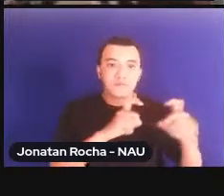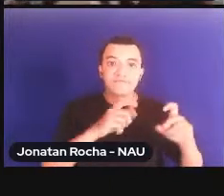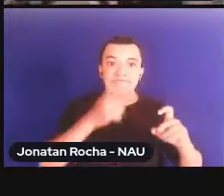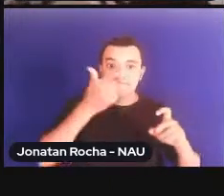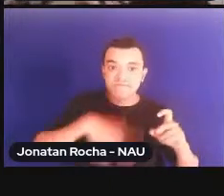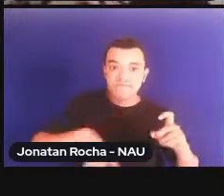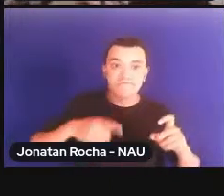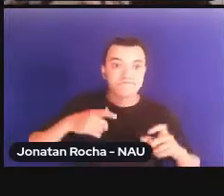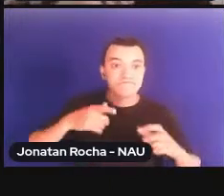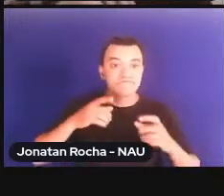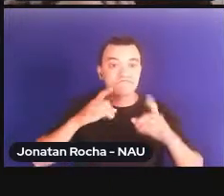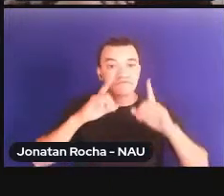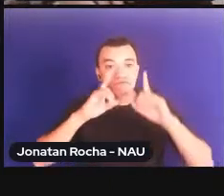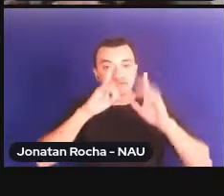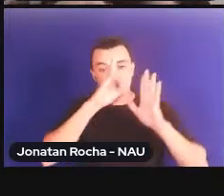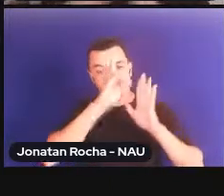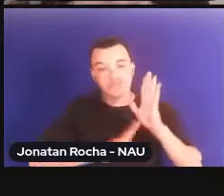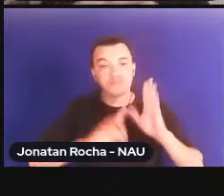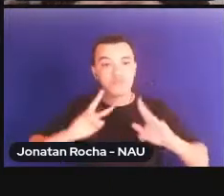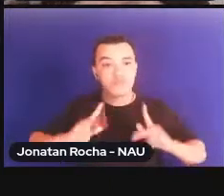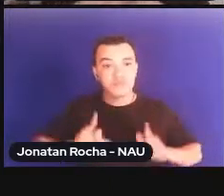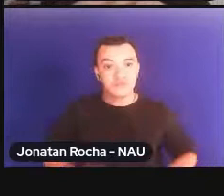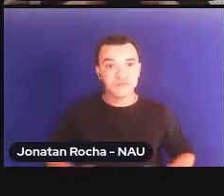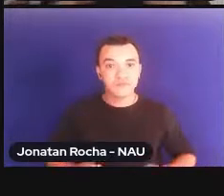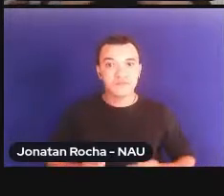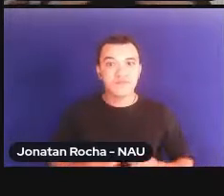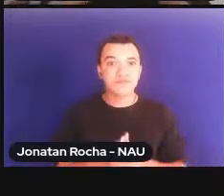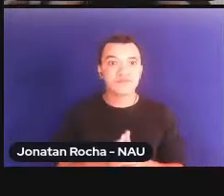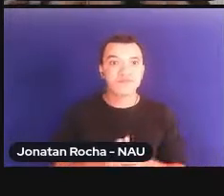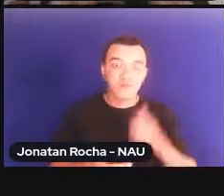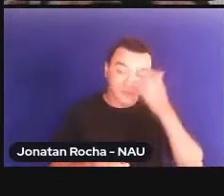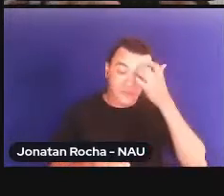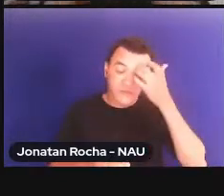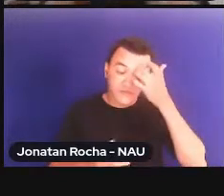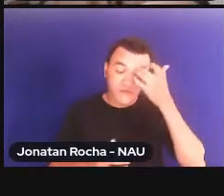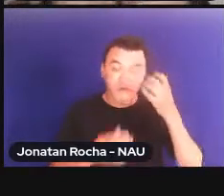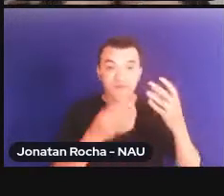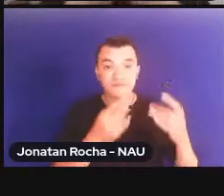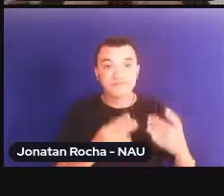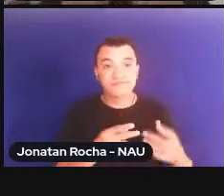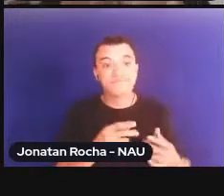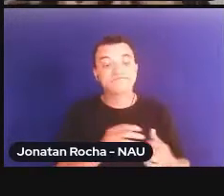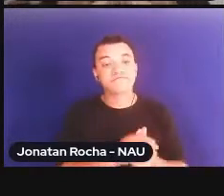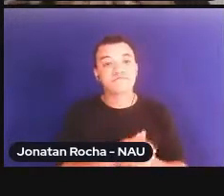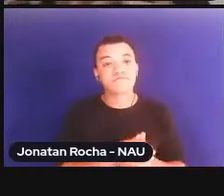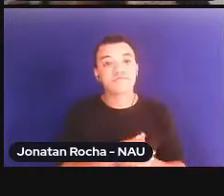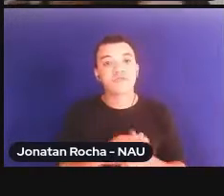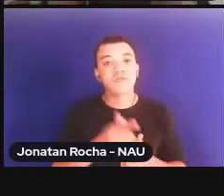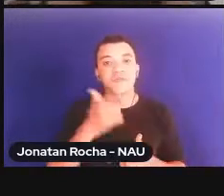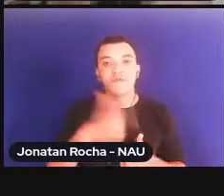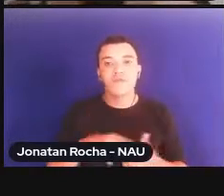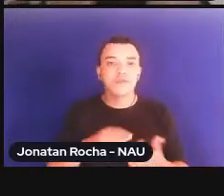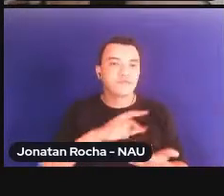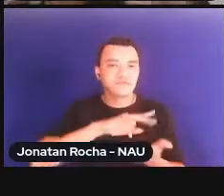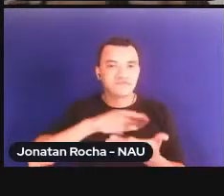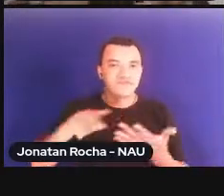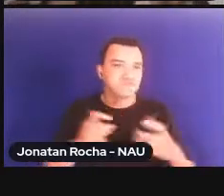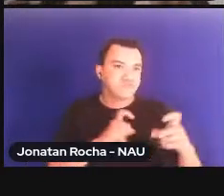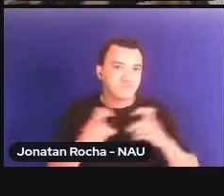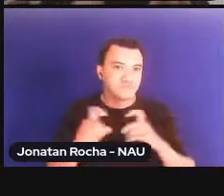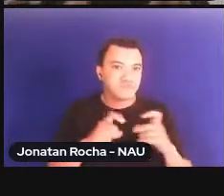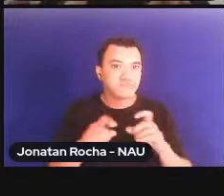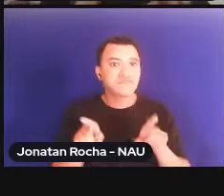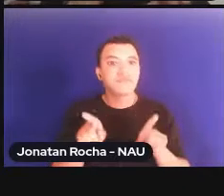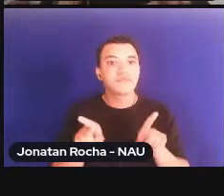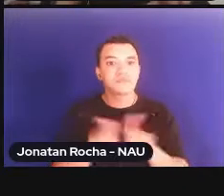de seu alcance, de suas peculiaridades, de também discutirmos os diversos relativismos, bem como também colocar na